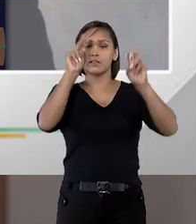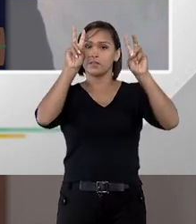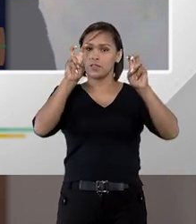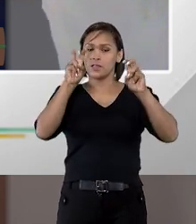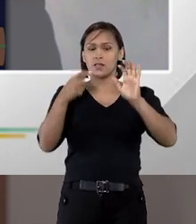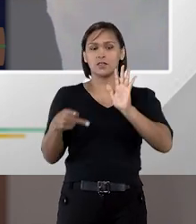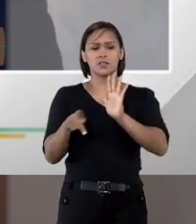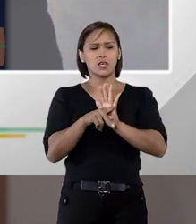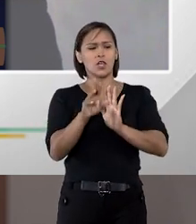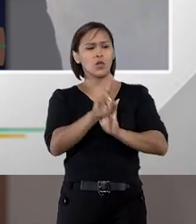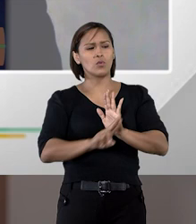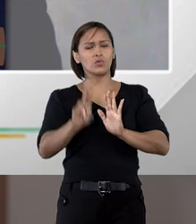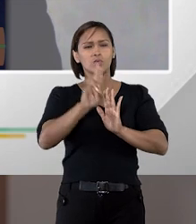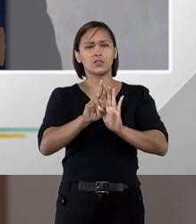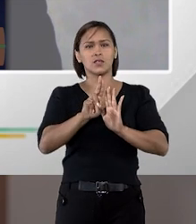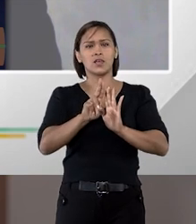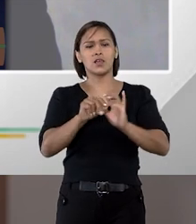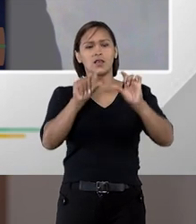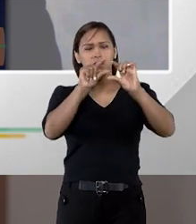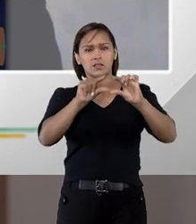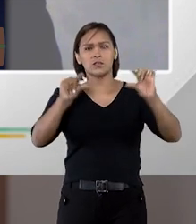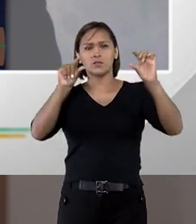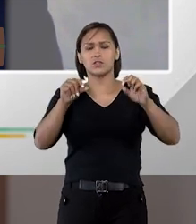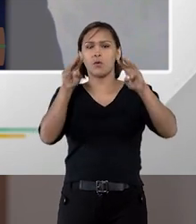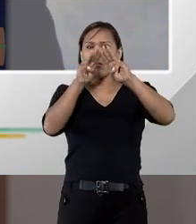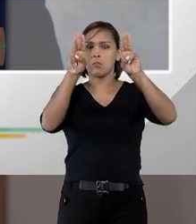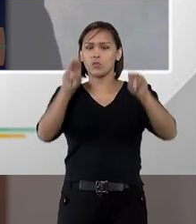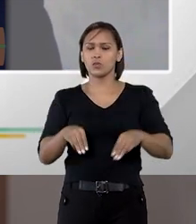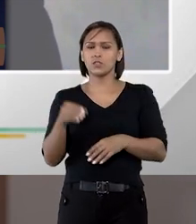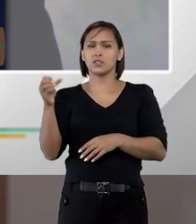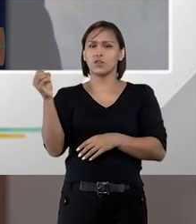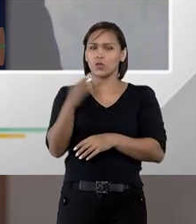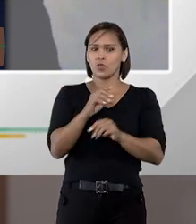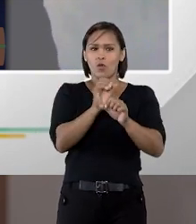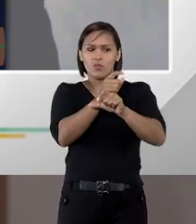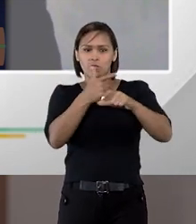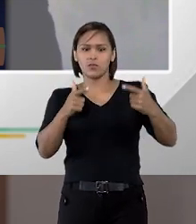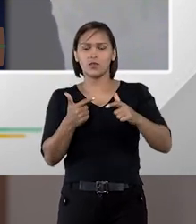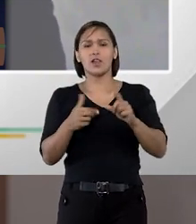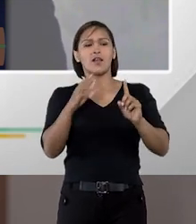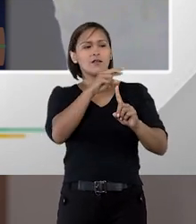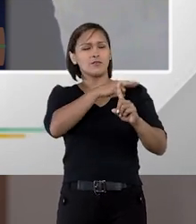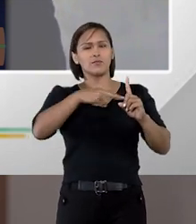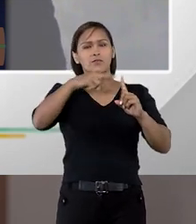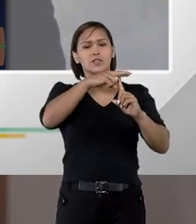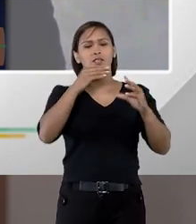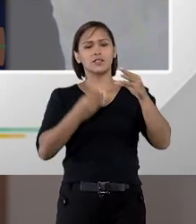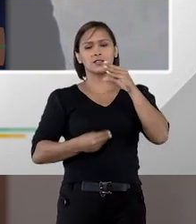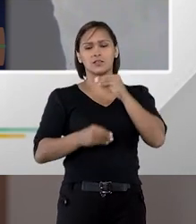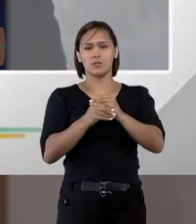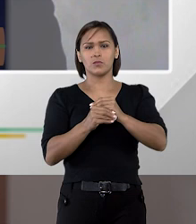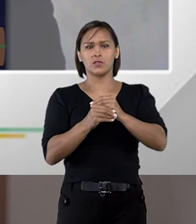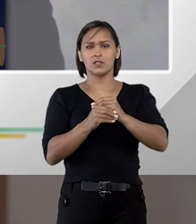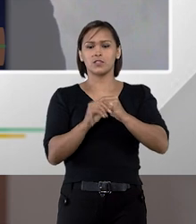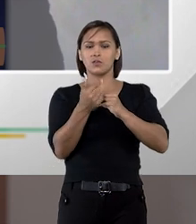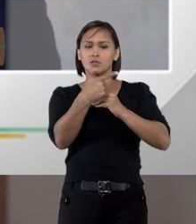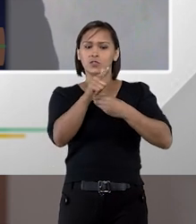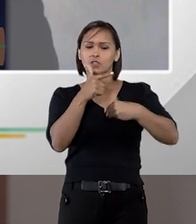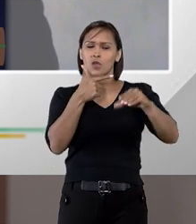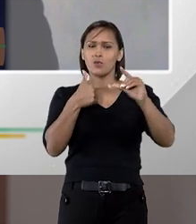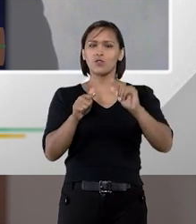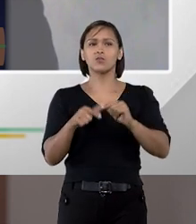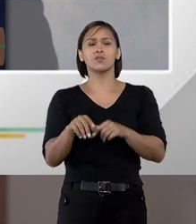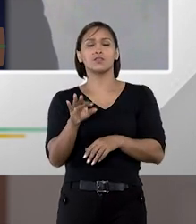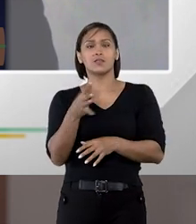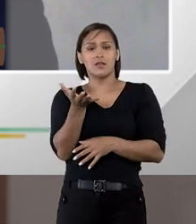sobre esse aspecto que eu utilizei essa expressão, museu de grandes novidades, para fazer referência a essa incorporação de algumas